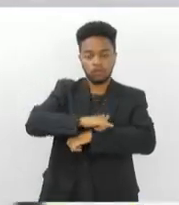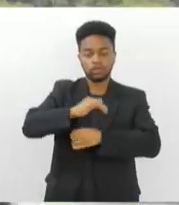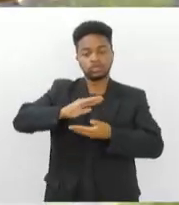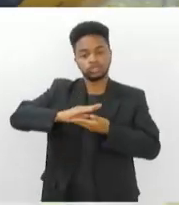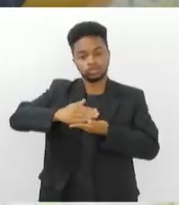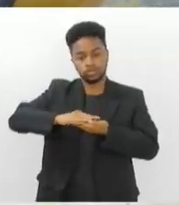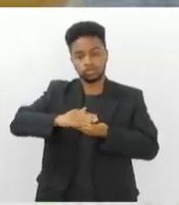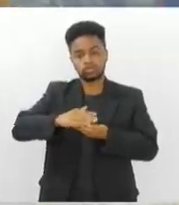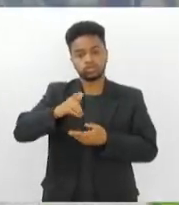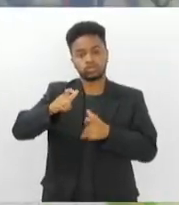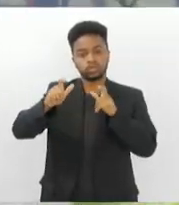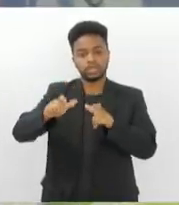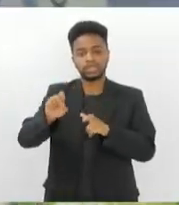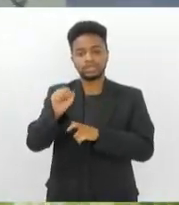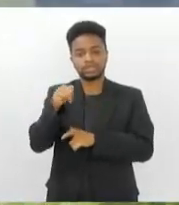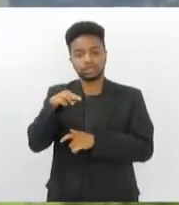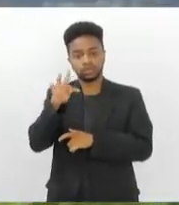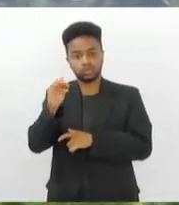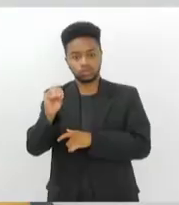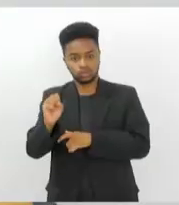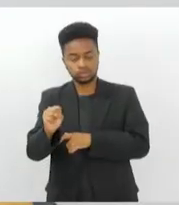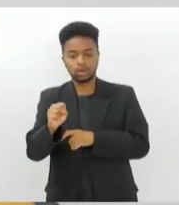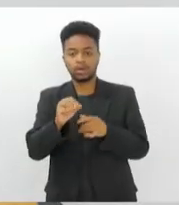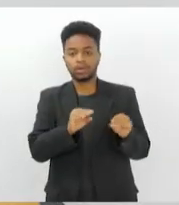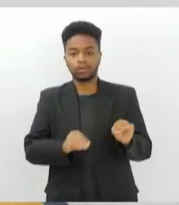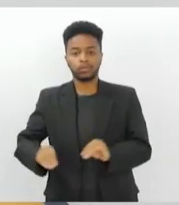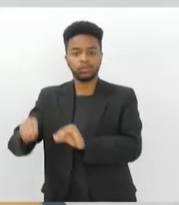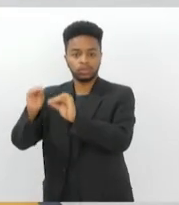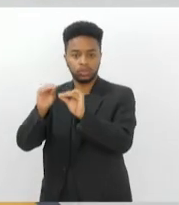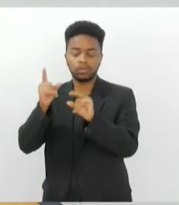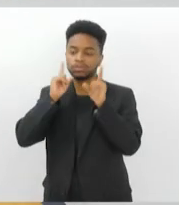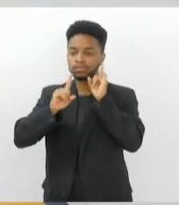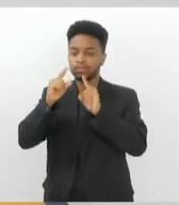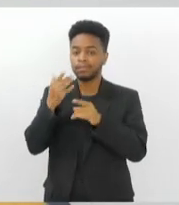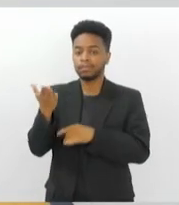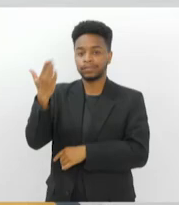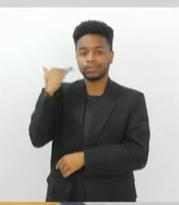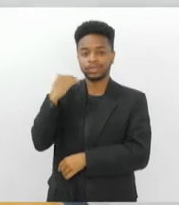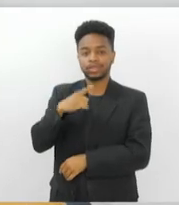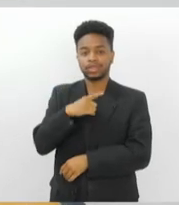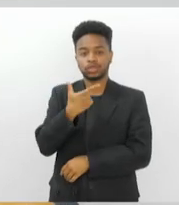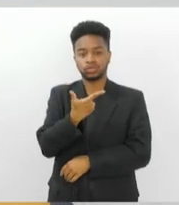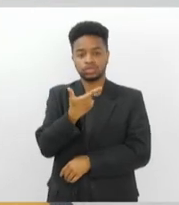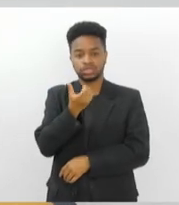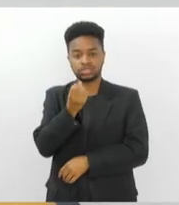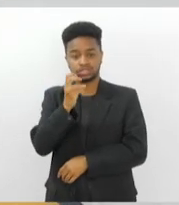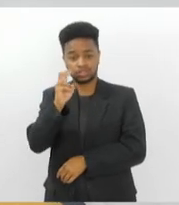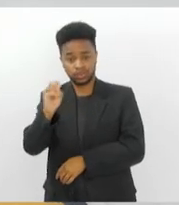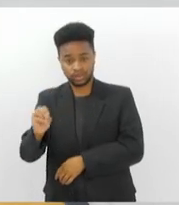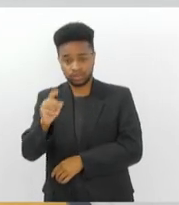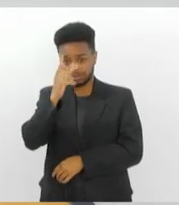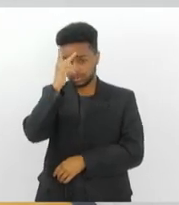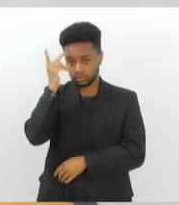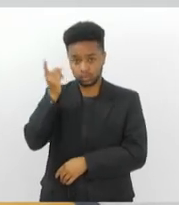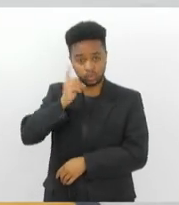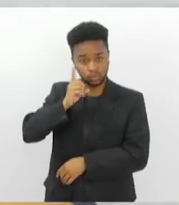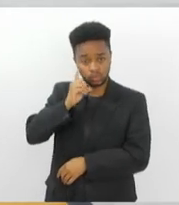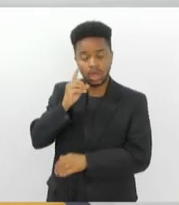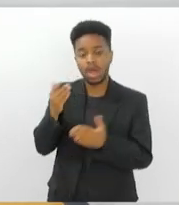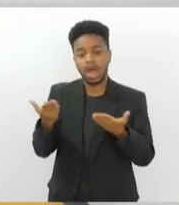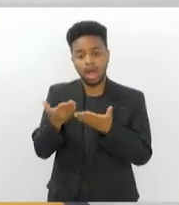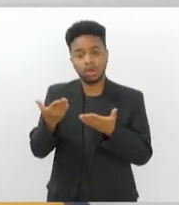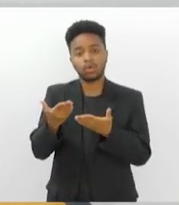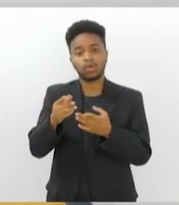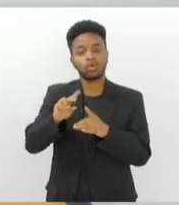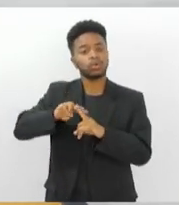na Bacia de Santos, para o terminal. A média era de 250 pessoas por dia. Agora esse número